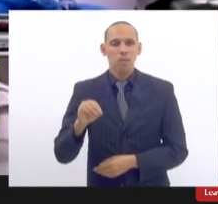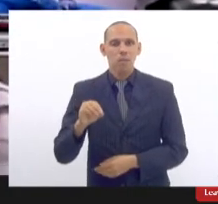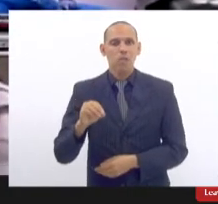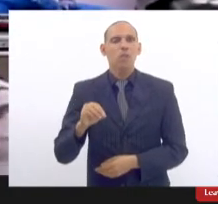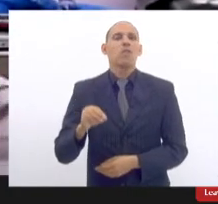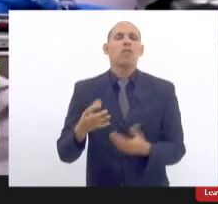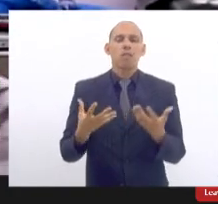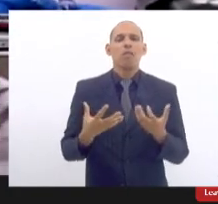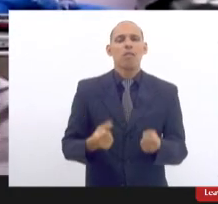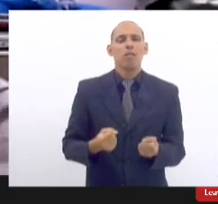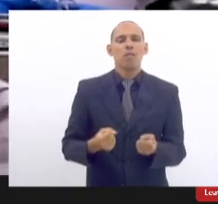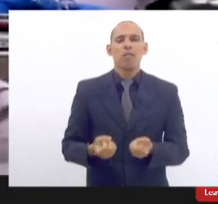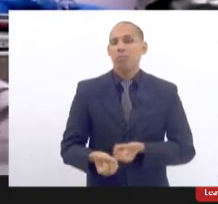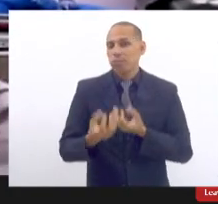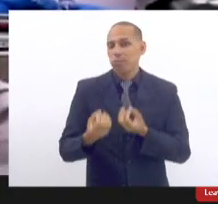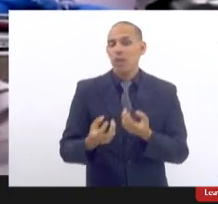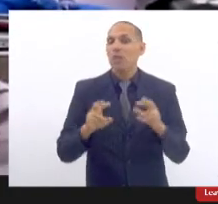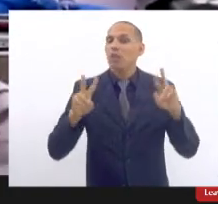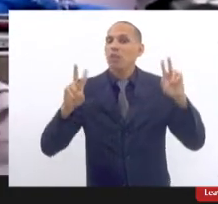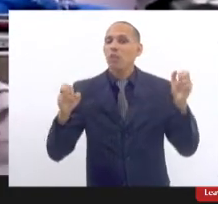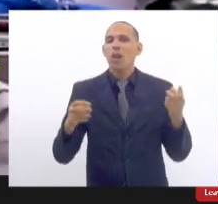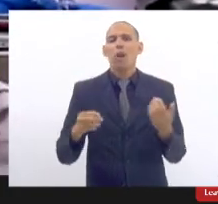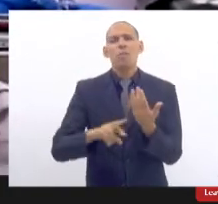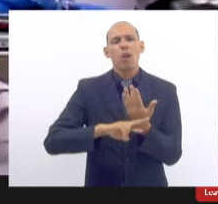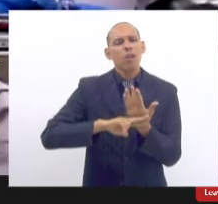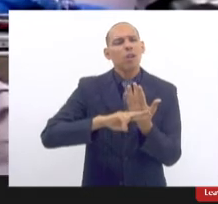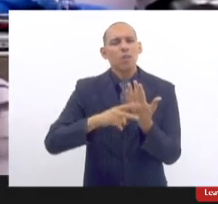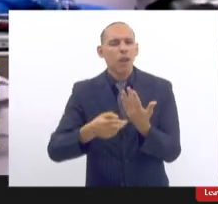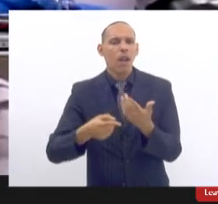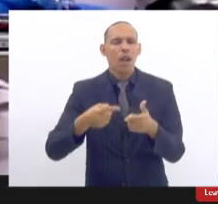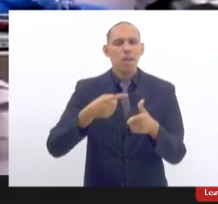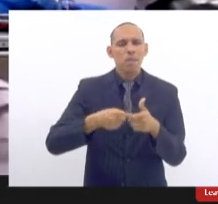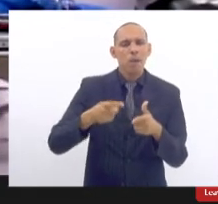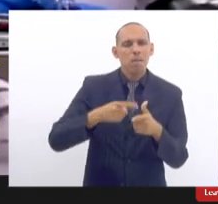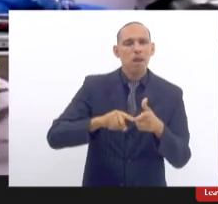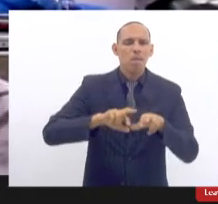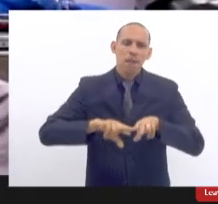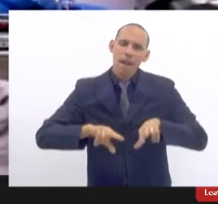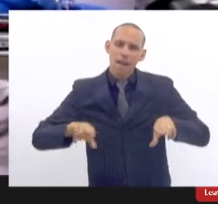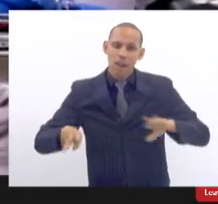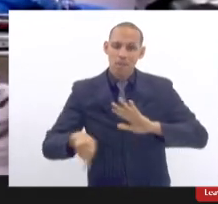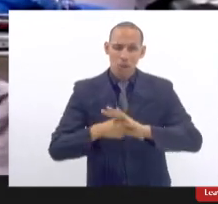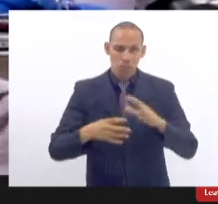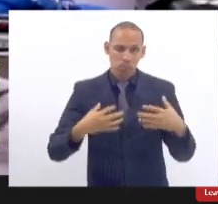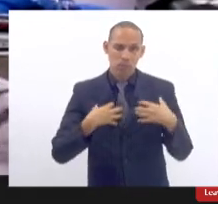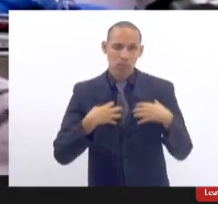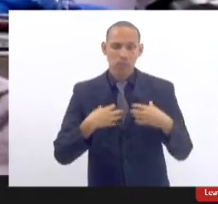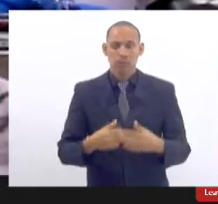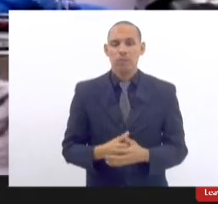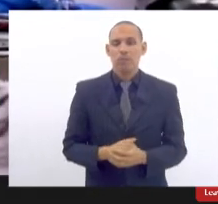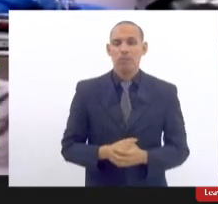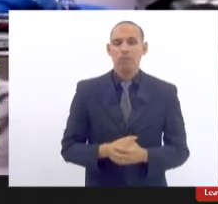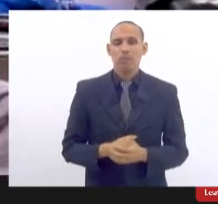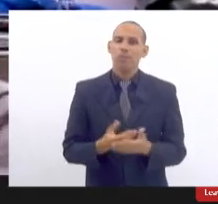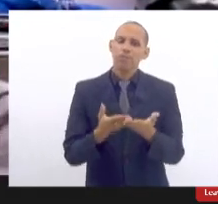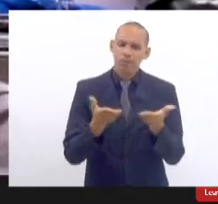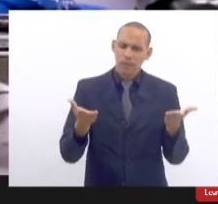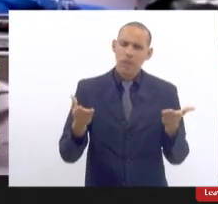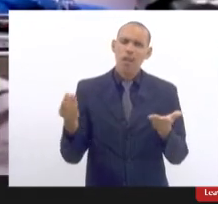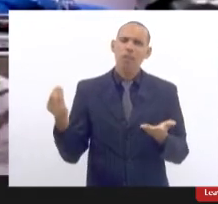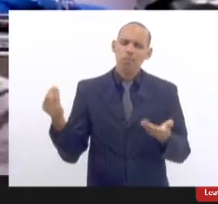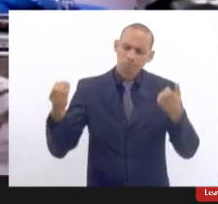sobre os efeitos adversos do silicone propriamente dito como os senhores bem